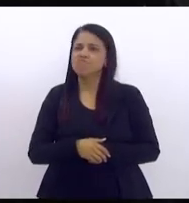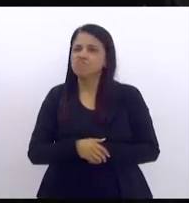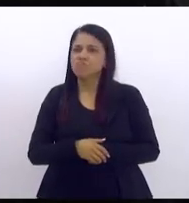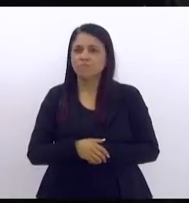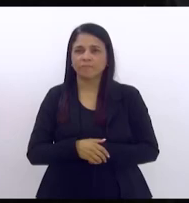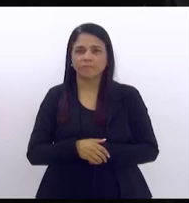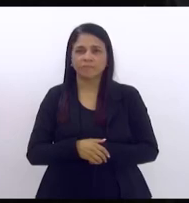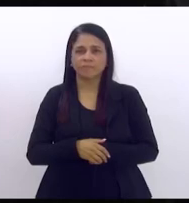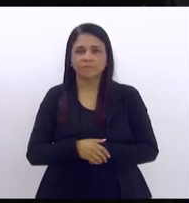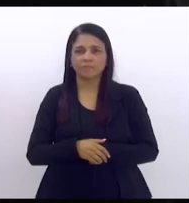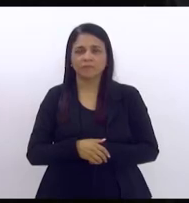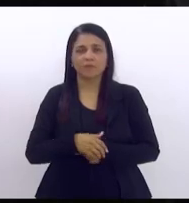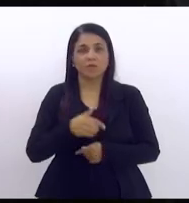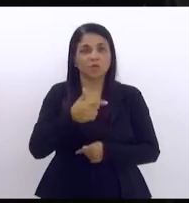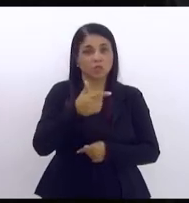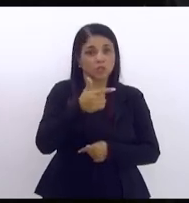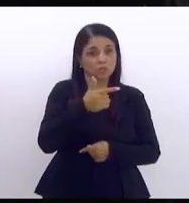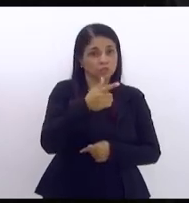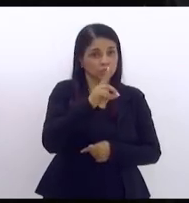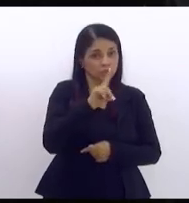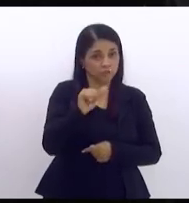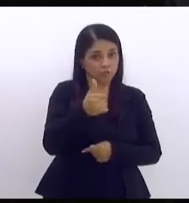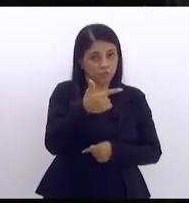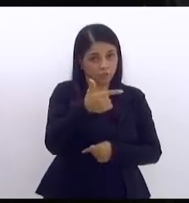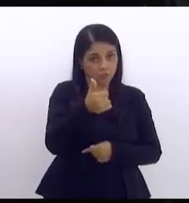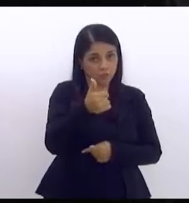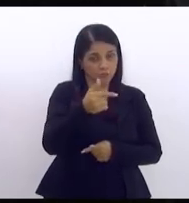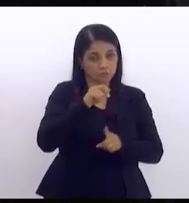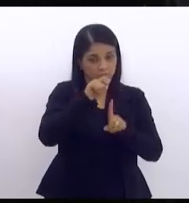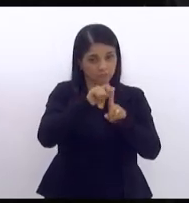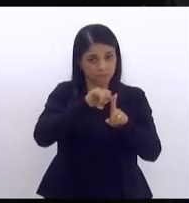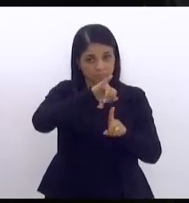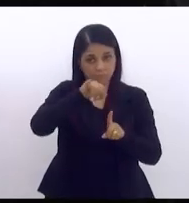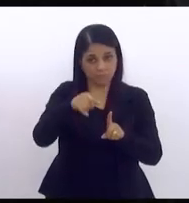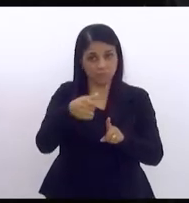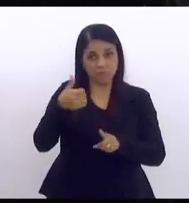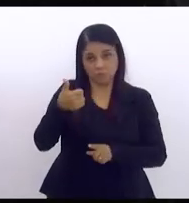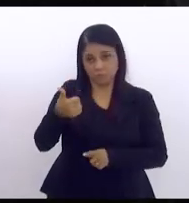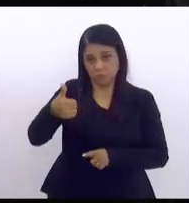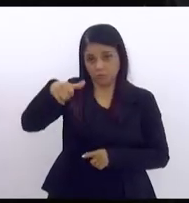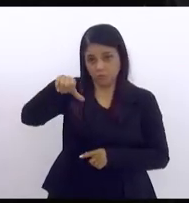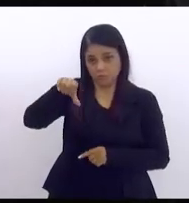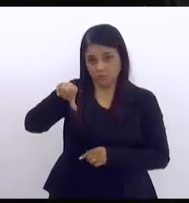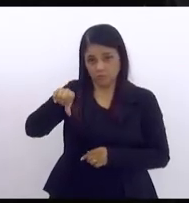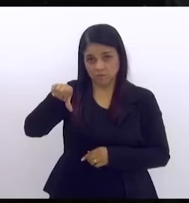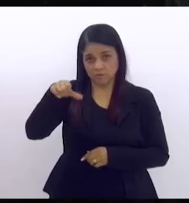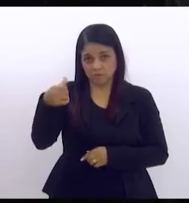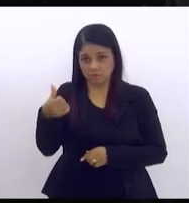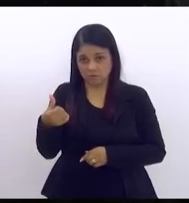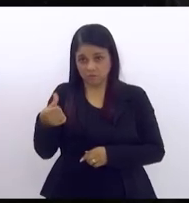12 de janeiro de 1965